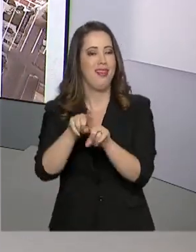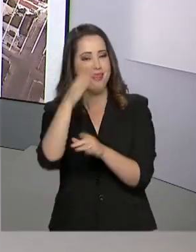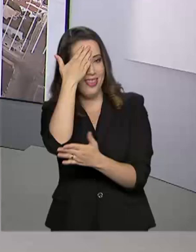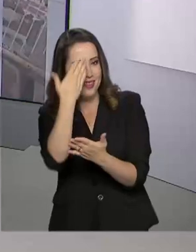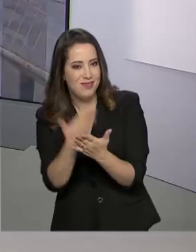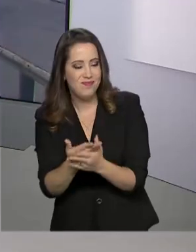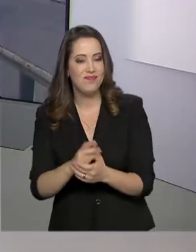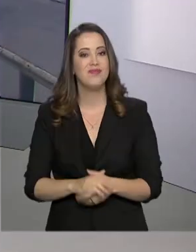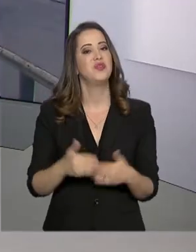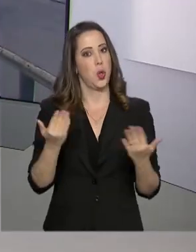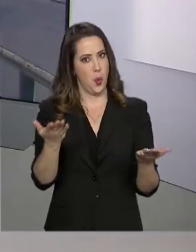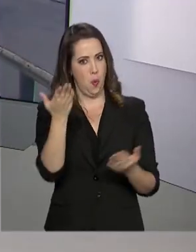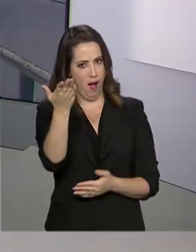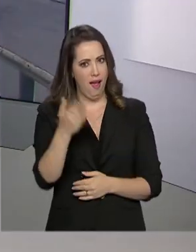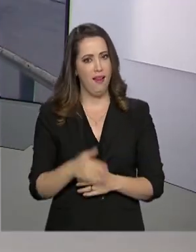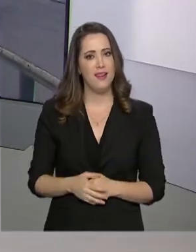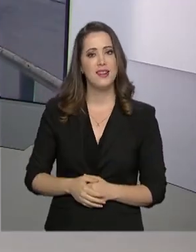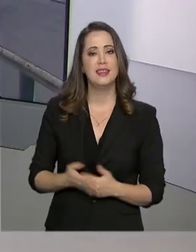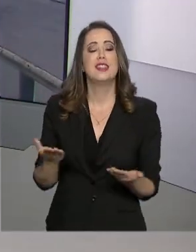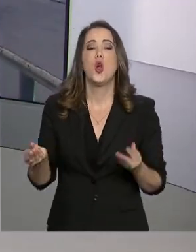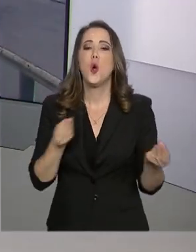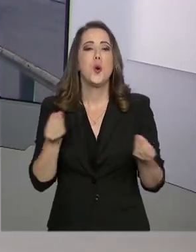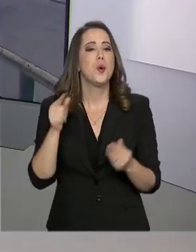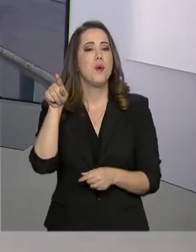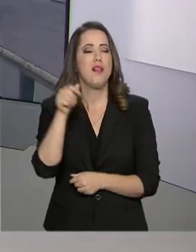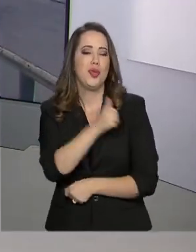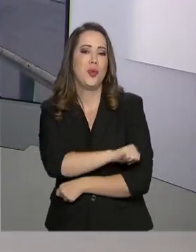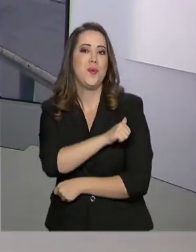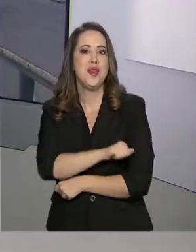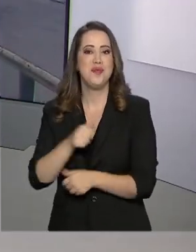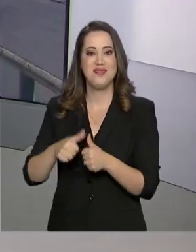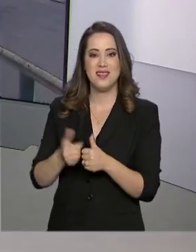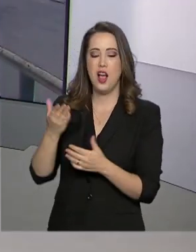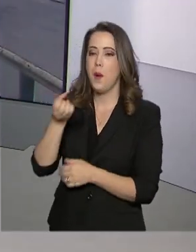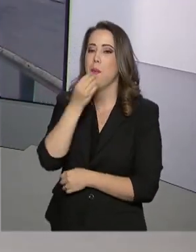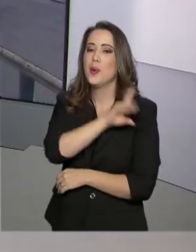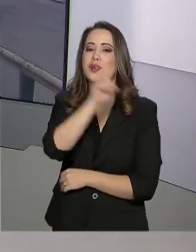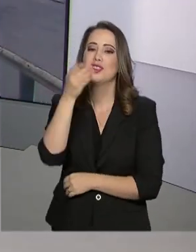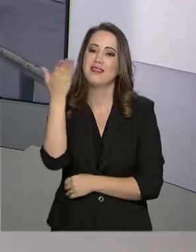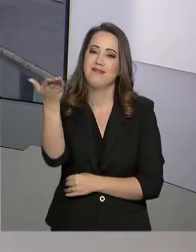otimista. Não é isso, Maurício de Almeida, direto do Rio de Janeiro. Bom dia pra você.